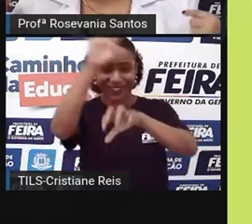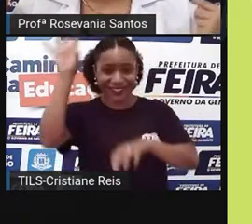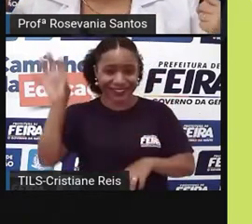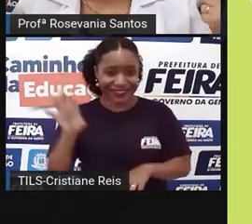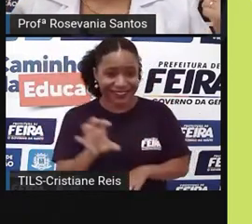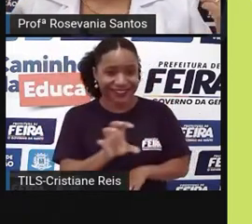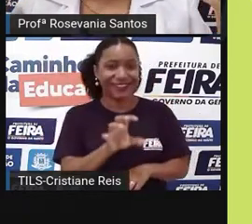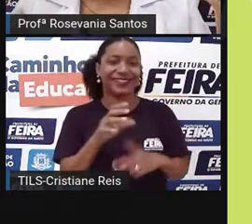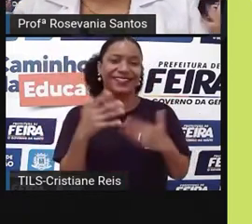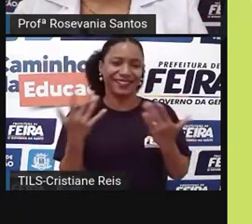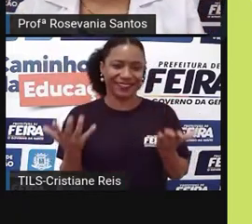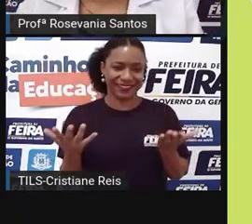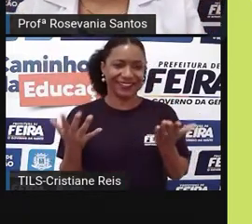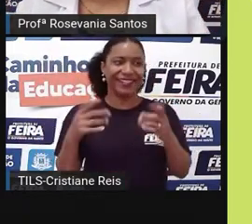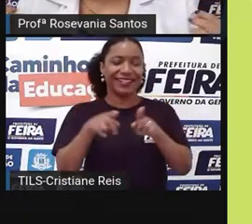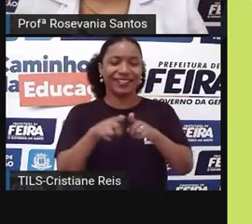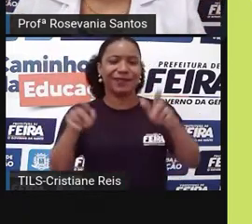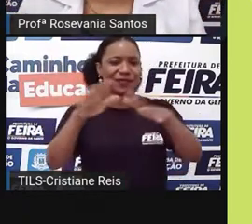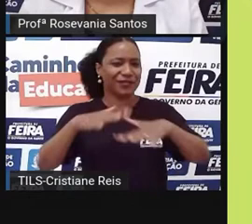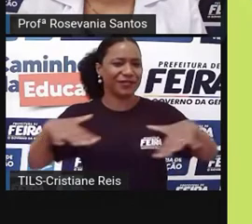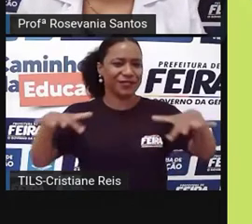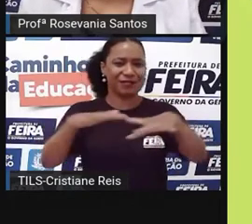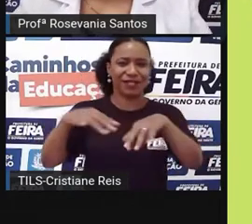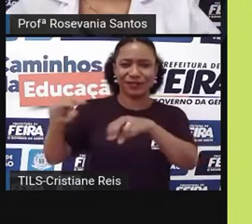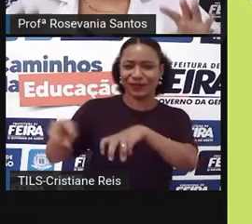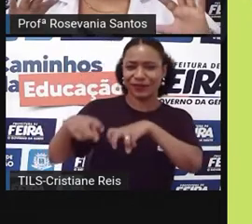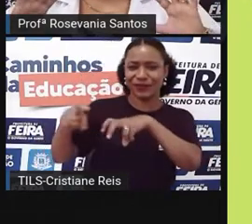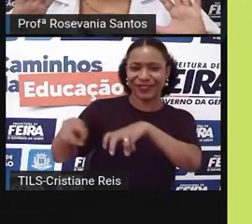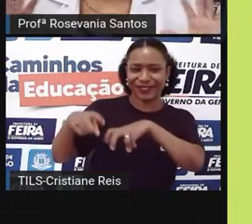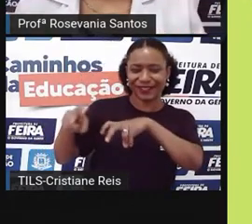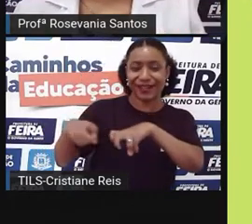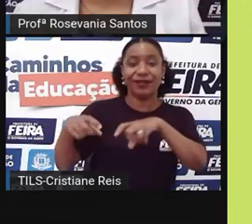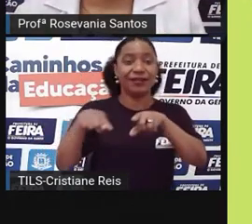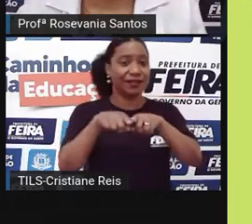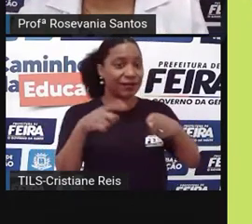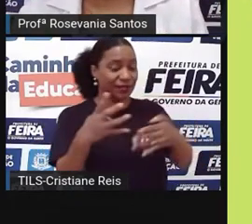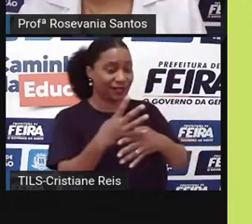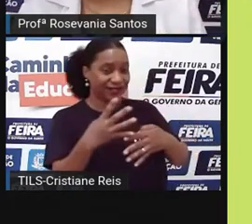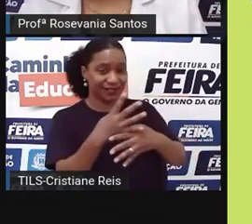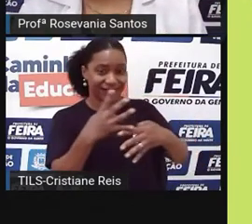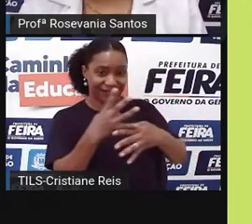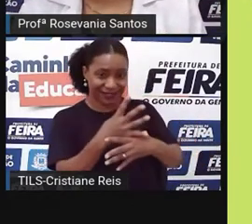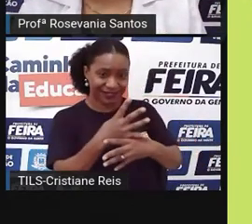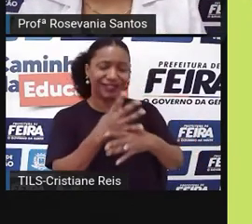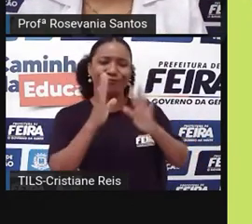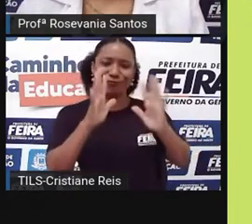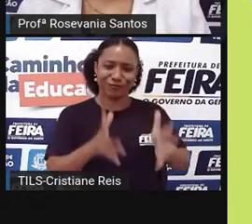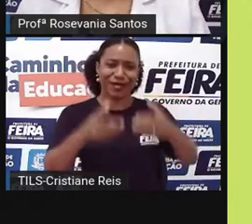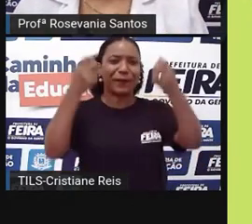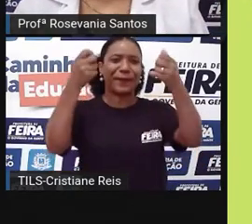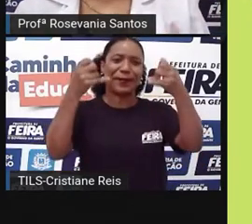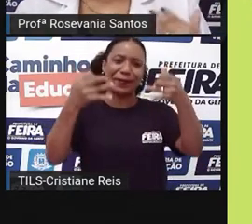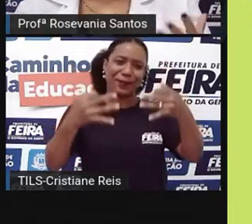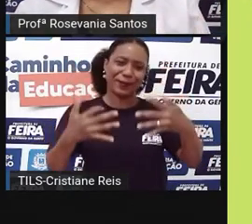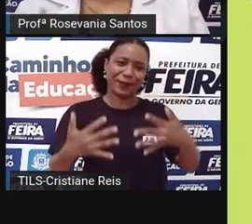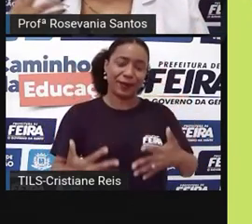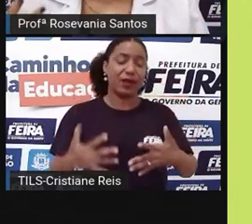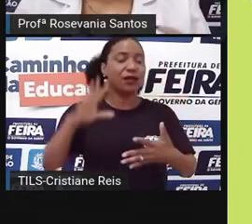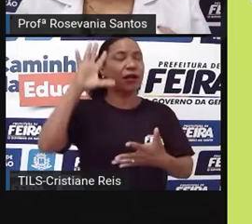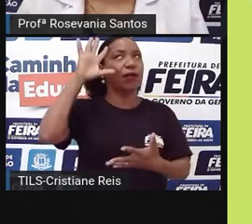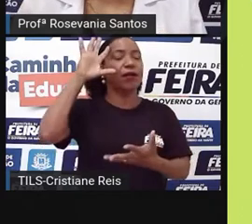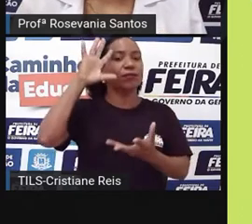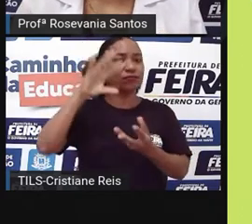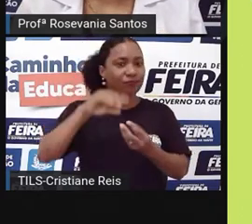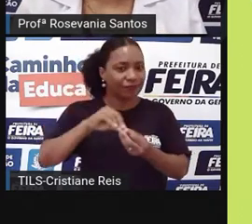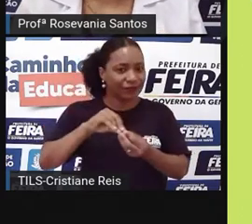né, falamos do espaço rural, do espaço urbano, então falamos sobre muita coisa do nosso país, deu para você perceber um